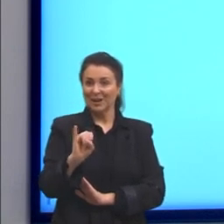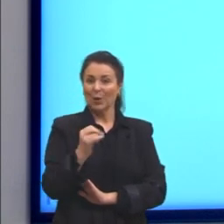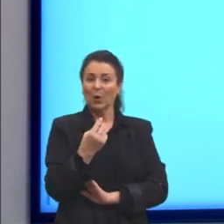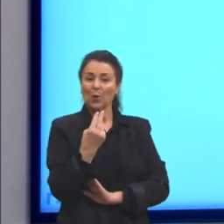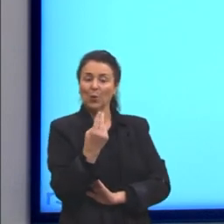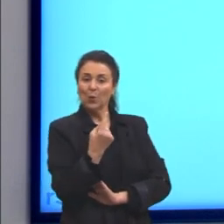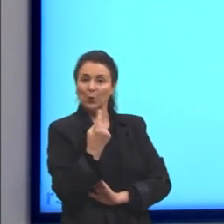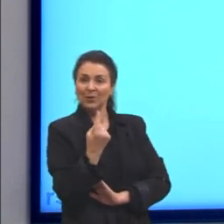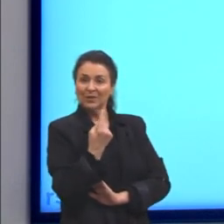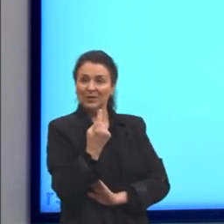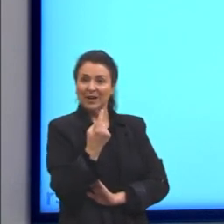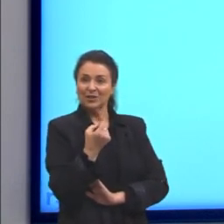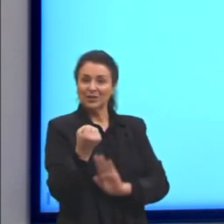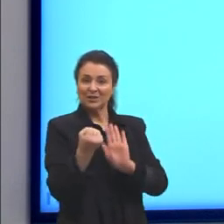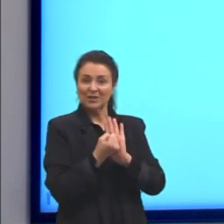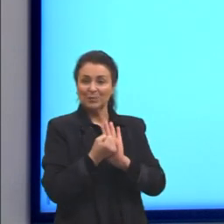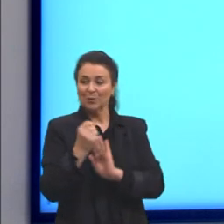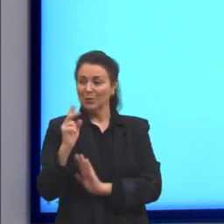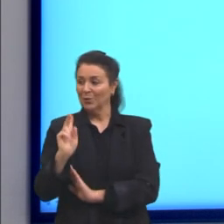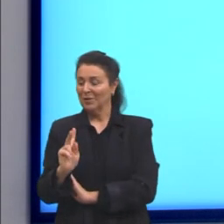e símbolo K.